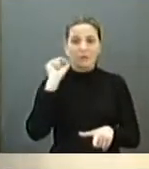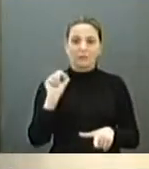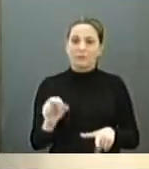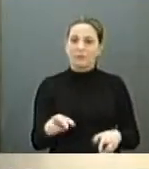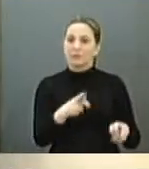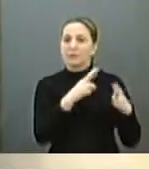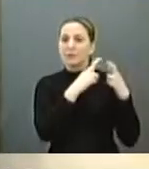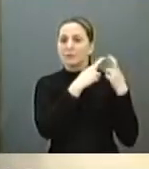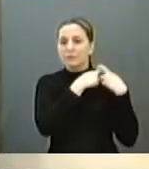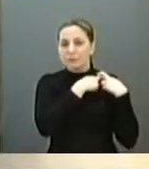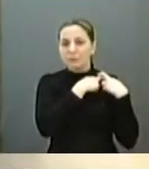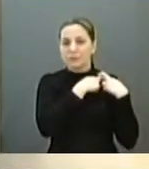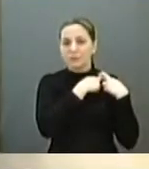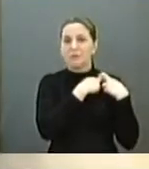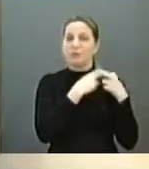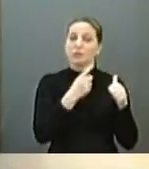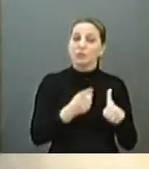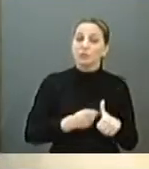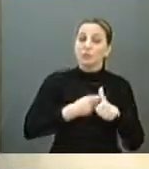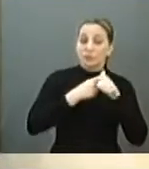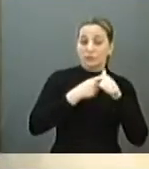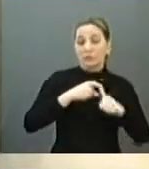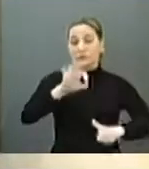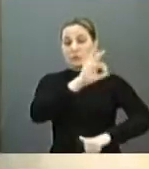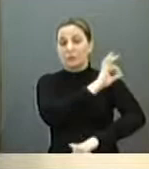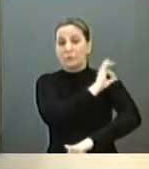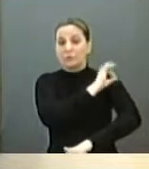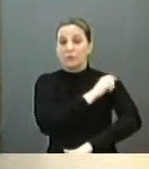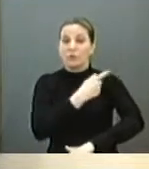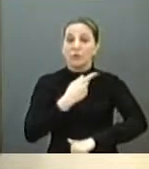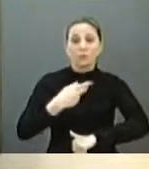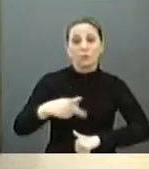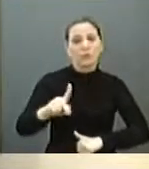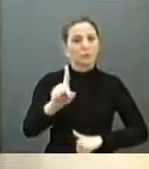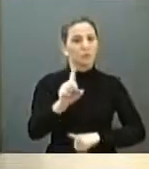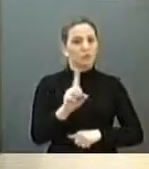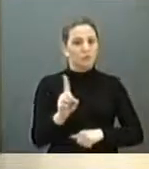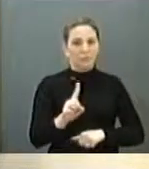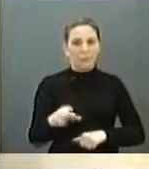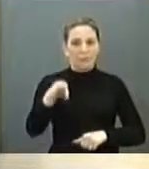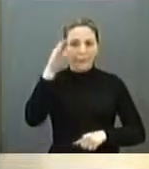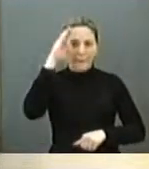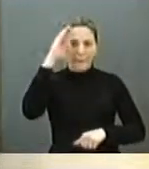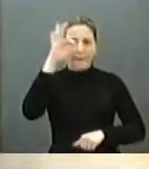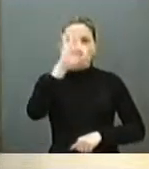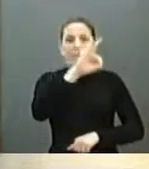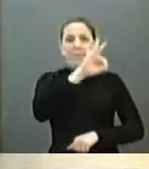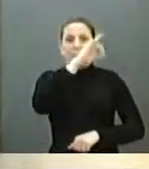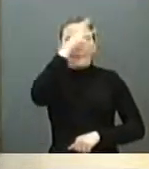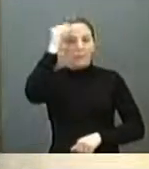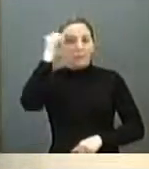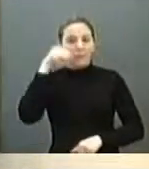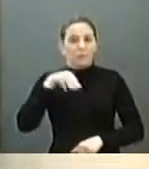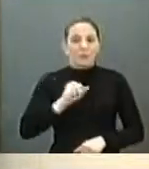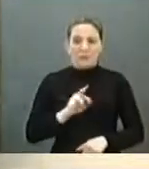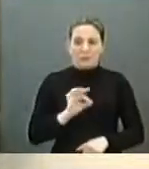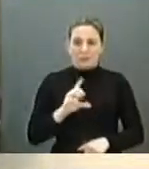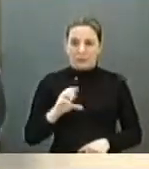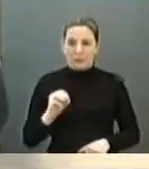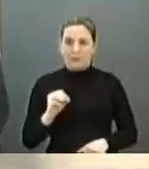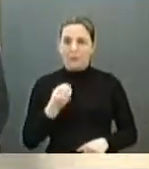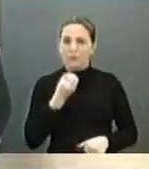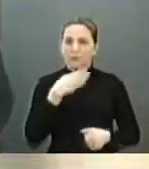responsabilidade desse rombo na prefeitura não é sua. É principalmente do prefeito Marcelo Barbieri.